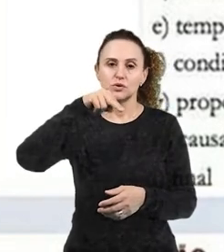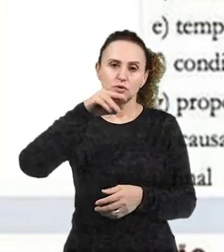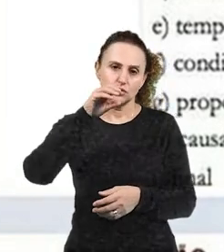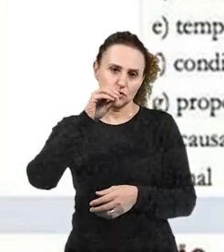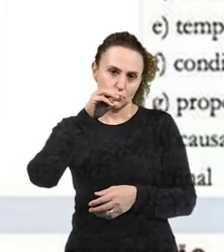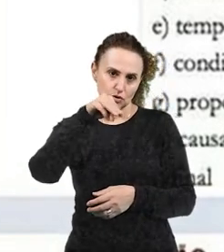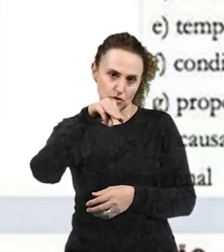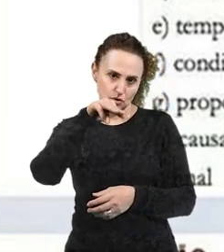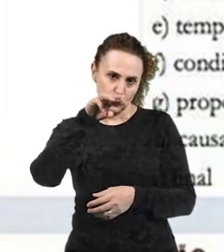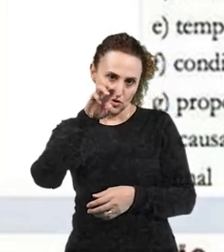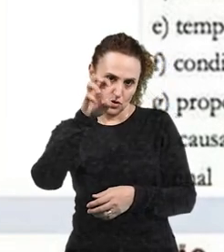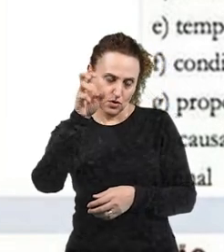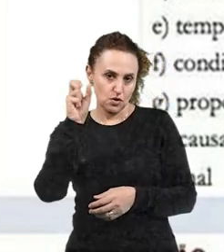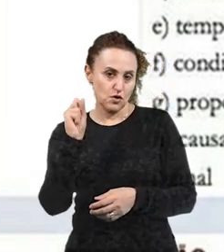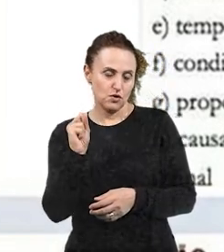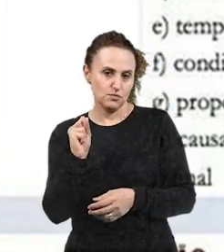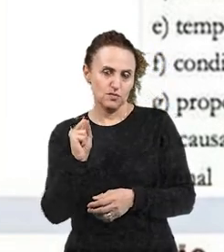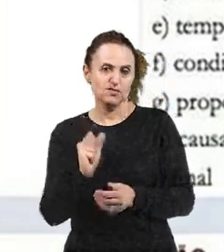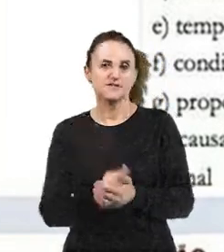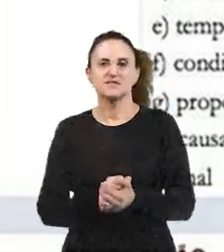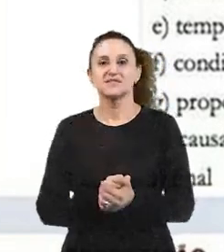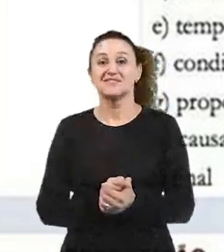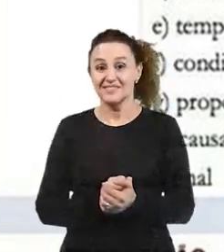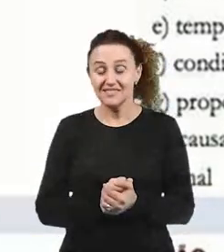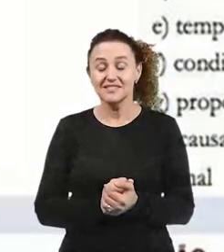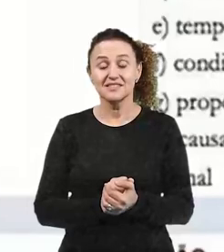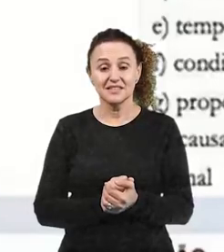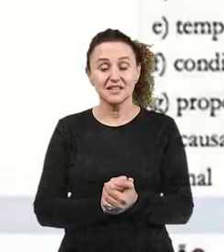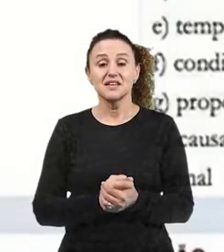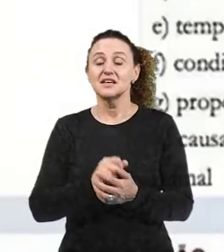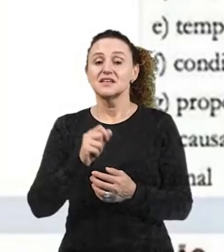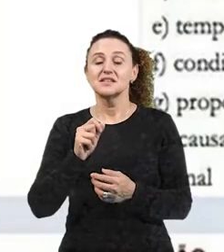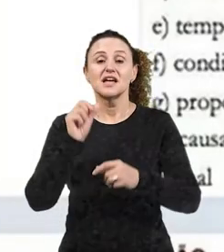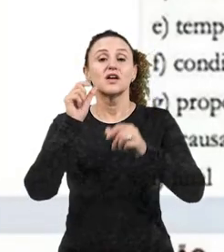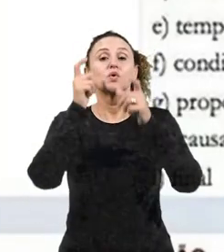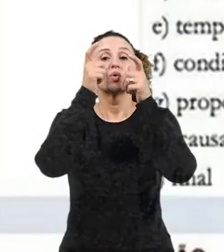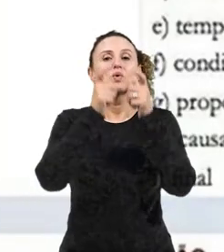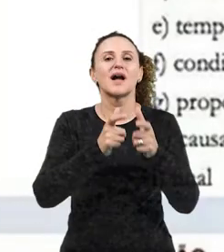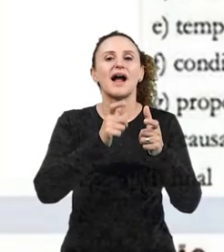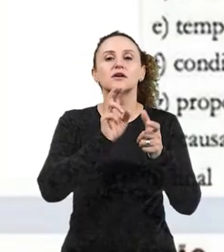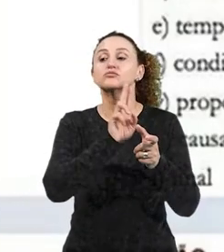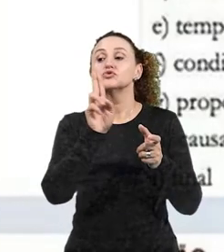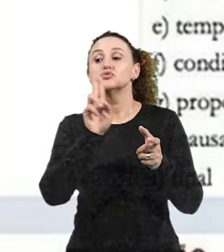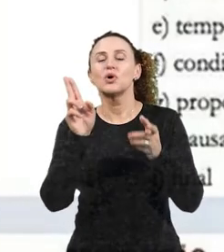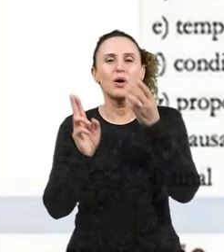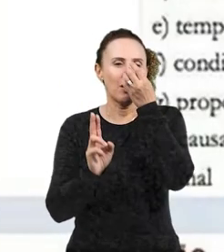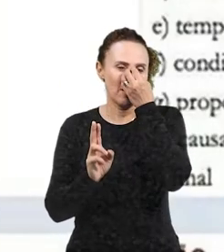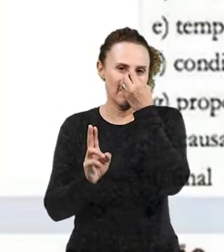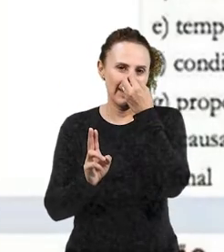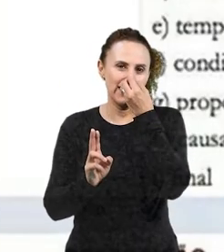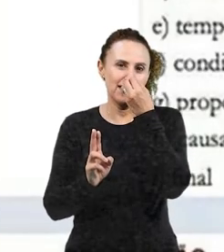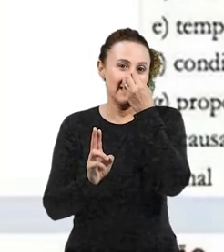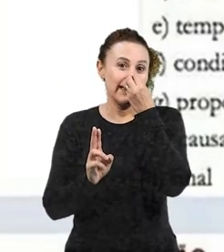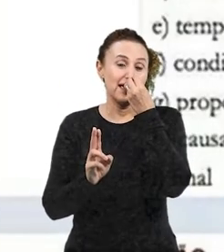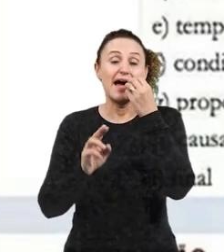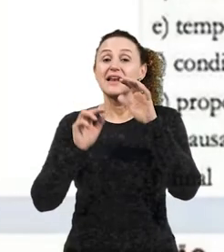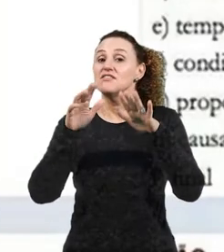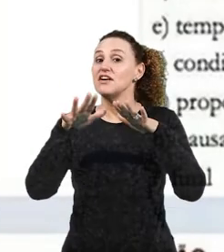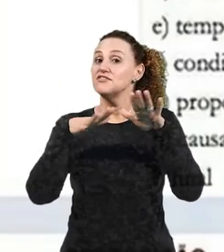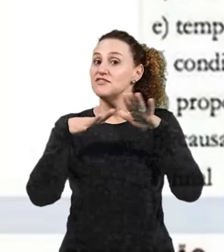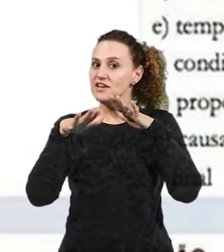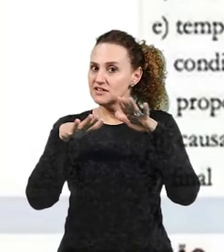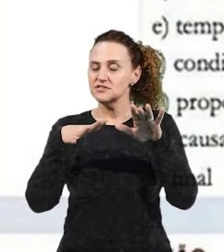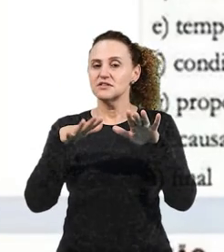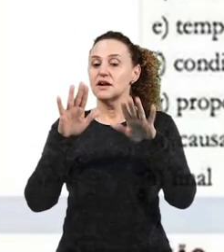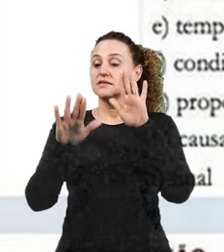nome, que é o nome? O substantivo, e ele vai concordar com o substantivo, e aí, vai flexionar de acordo